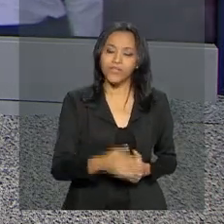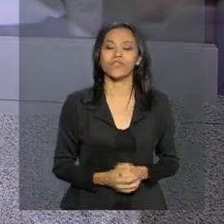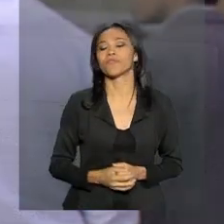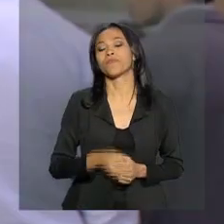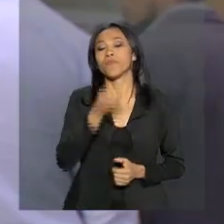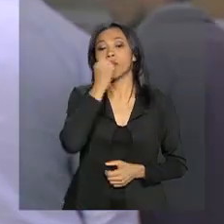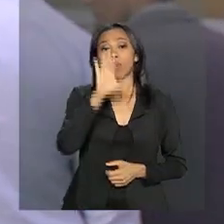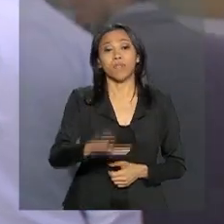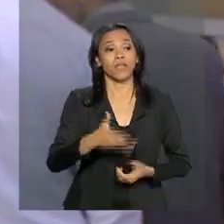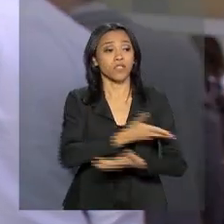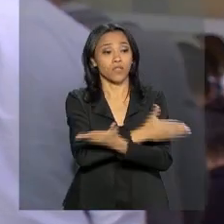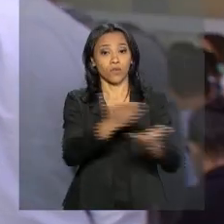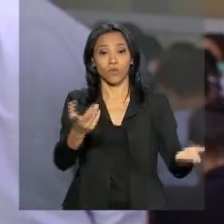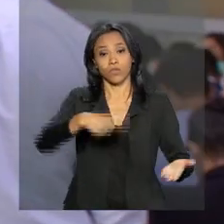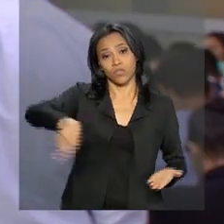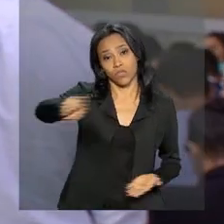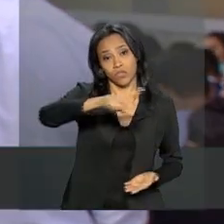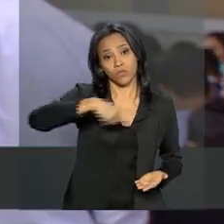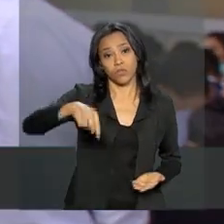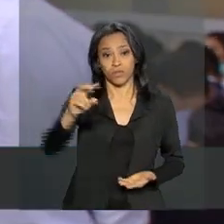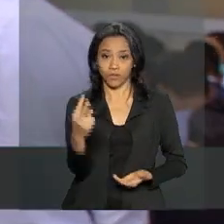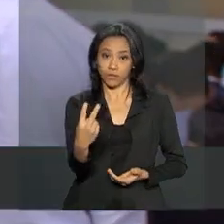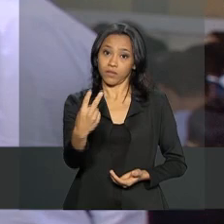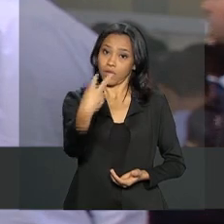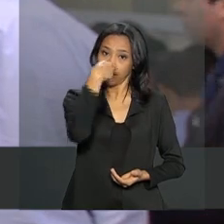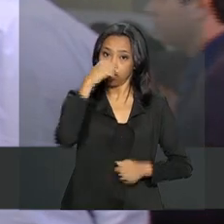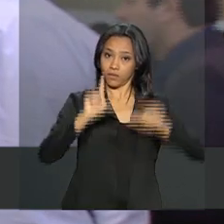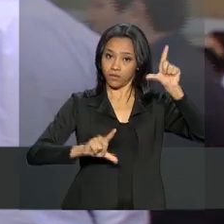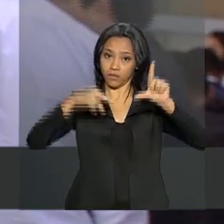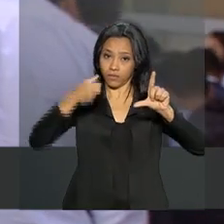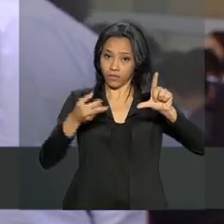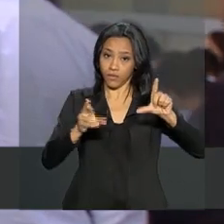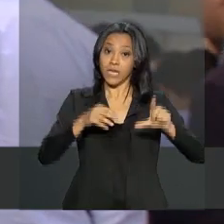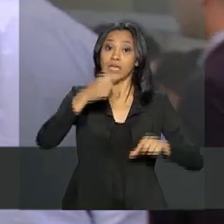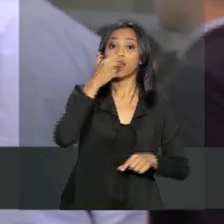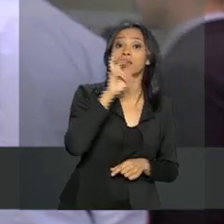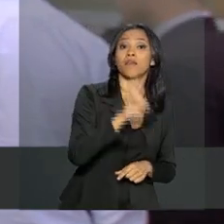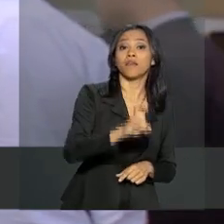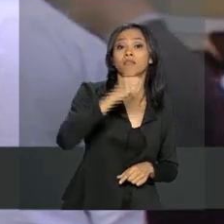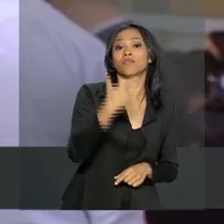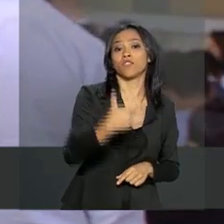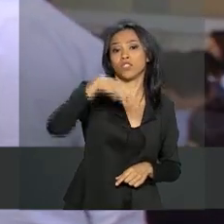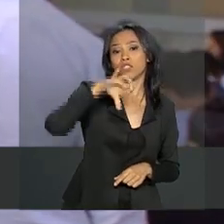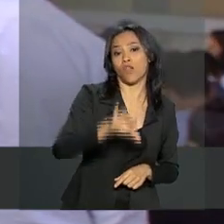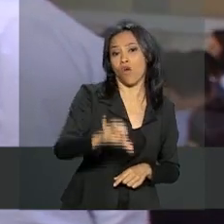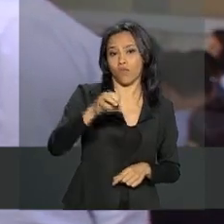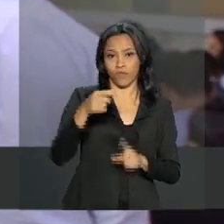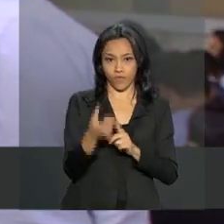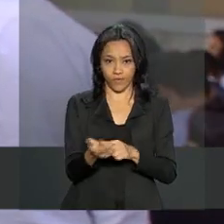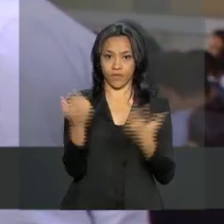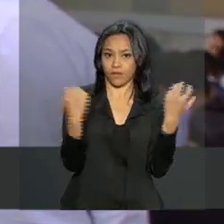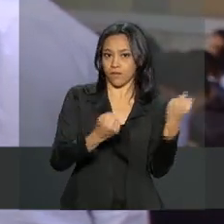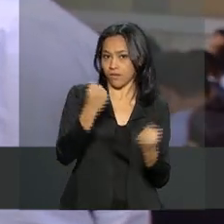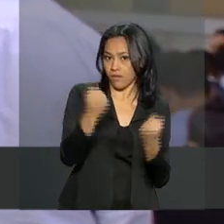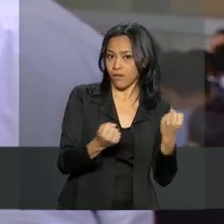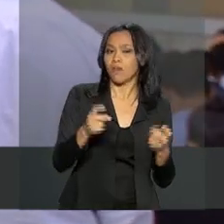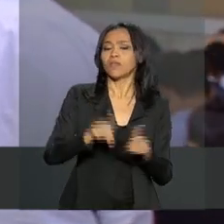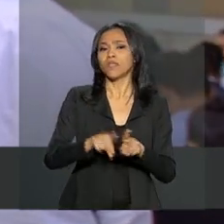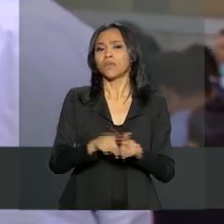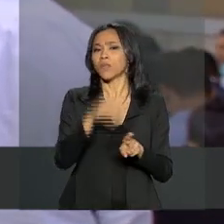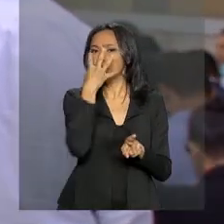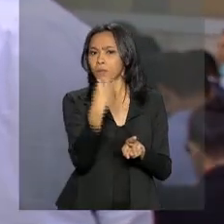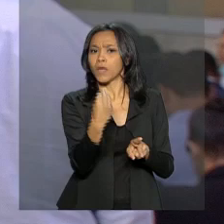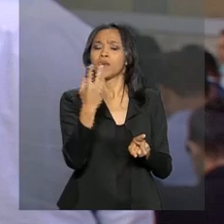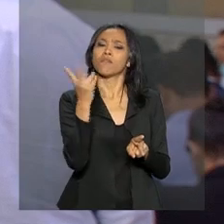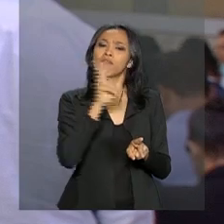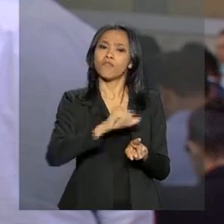boa tarde. Boa tarde a todos que nos acompanham aqui na TVNBR. Serão entregues 529 veículos de passeio e micro-ônibus. Eles foram